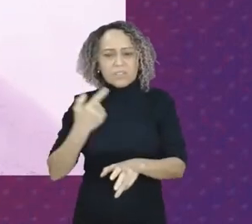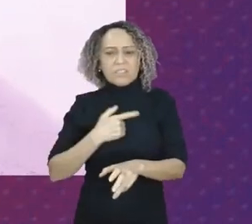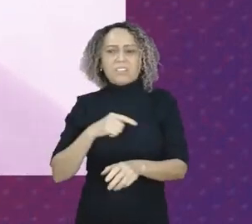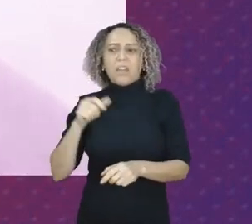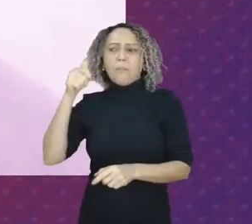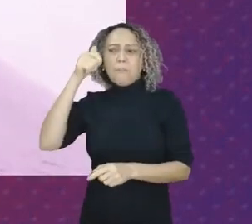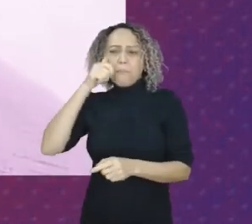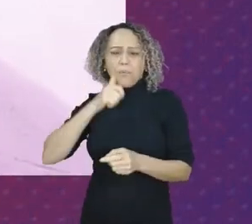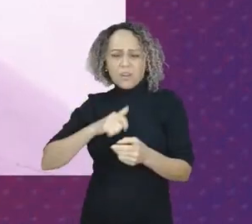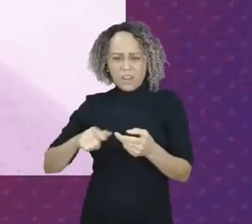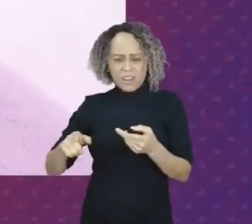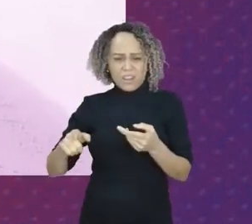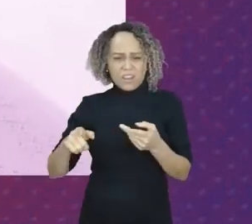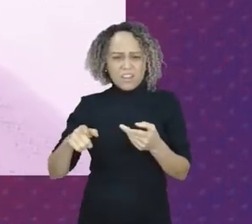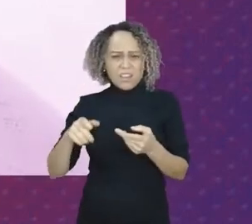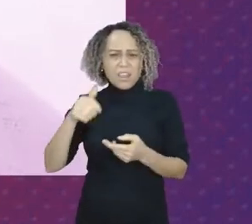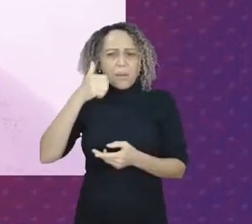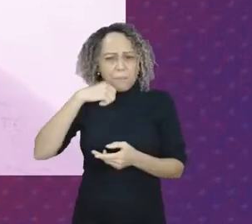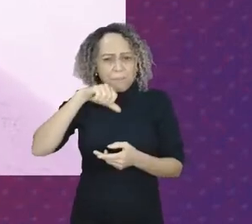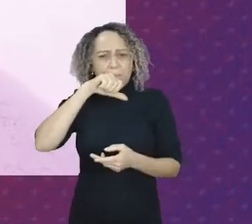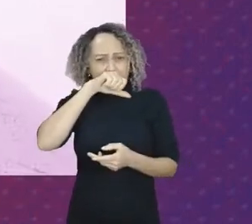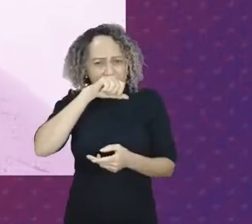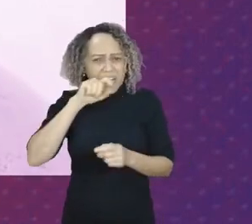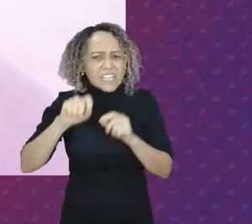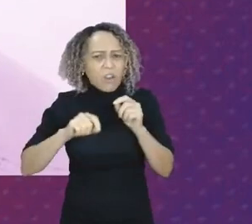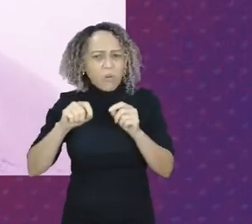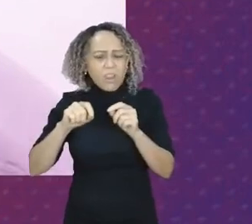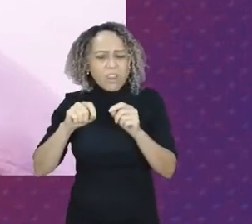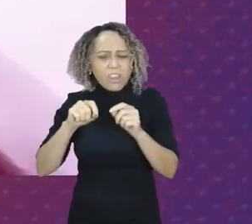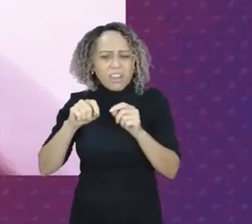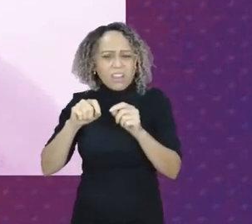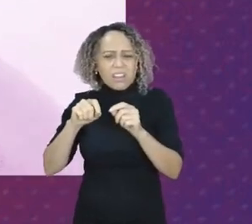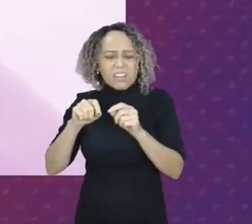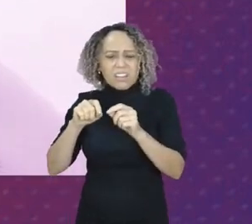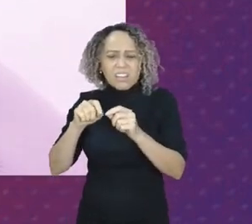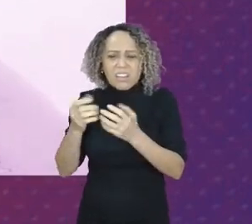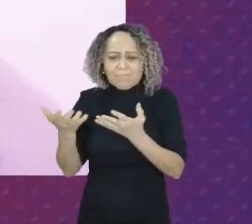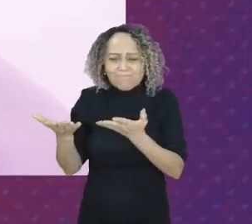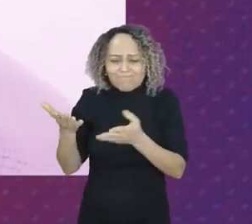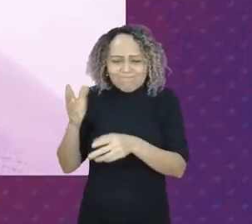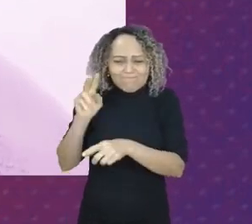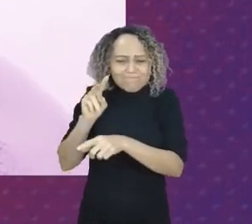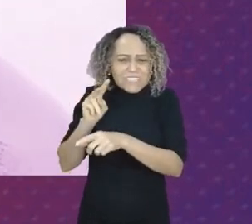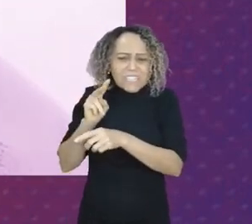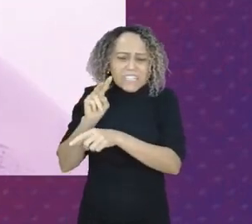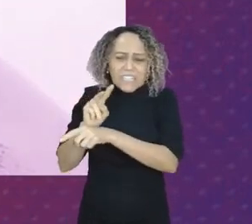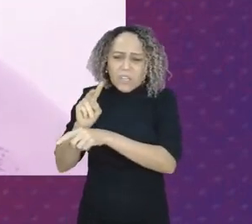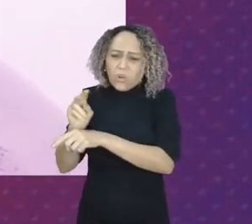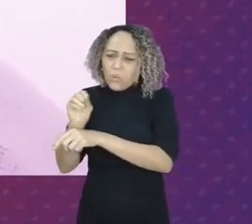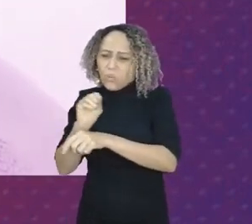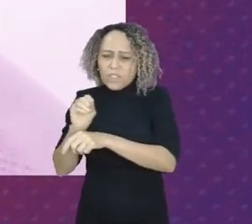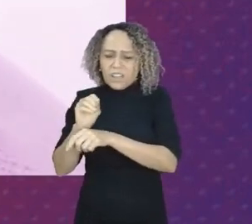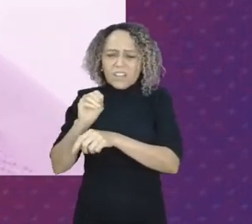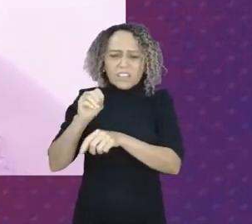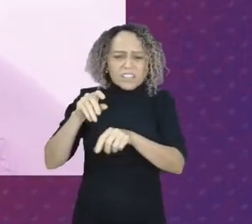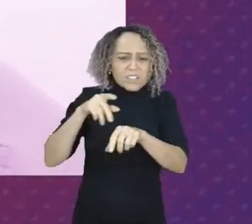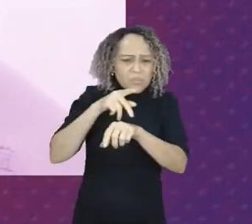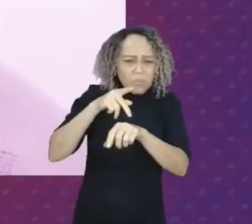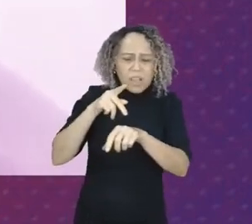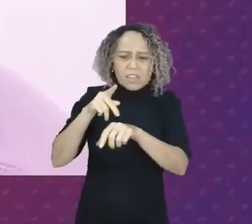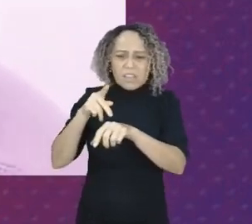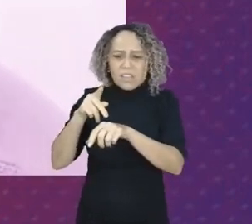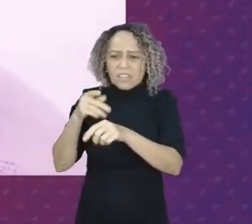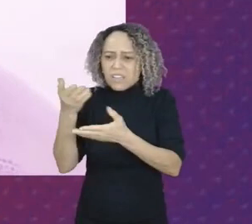é atender a toda uma nação. Ser mãe é acolher, ser mãe é cuidar, ser mãe é